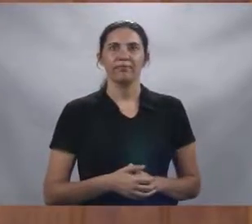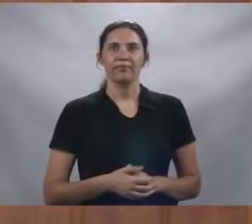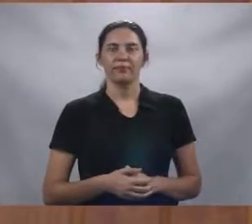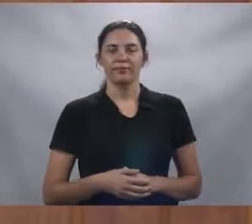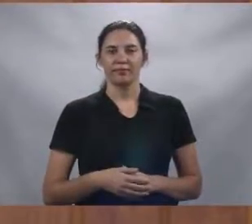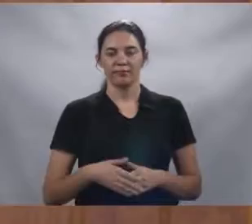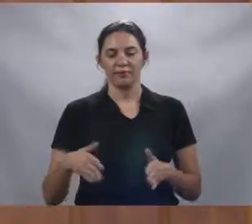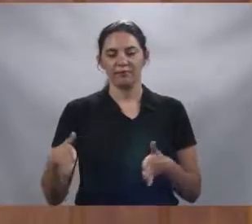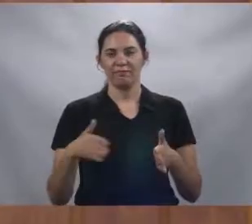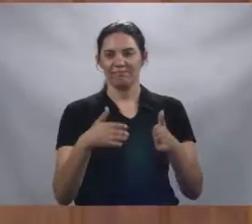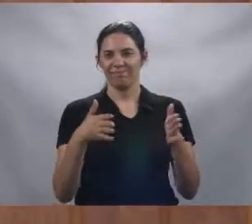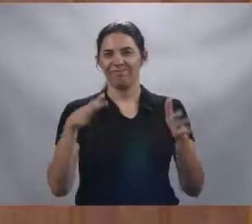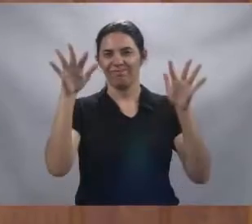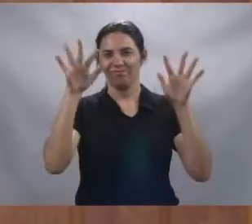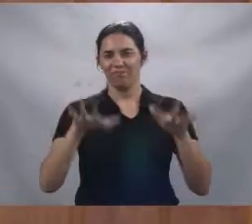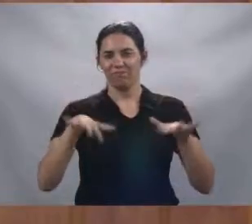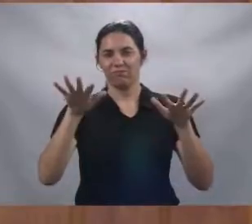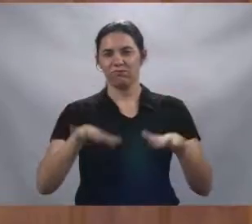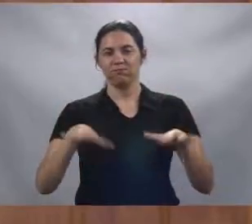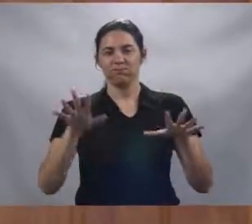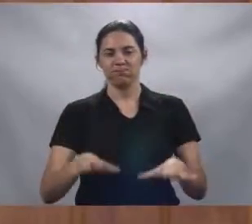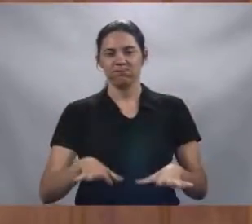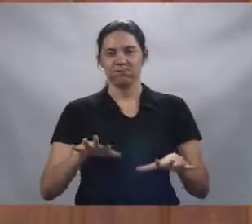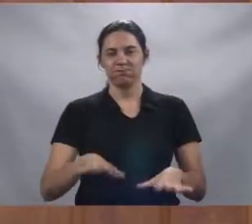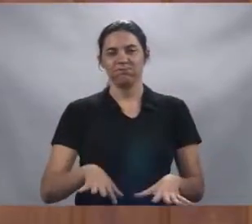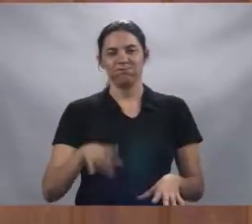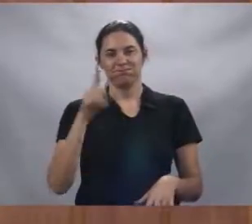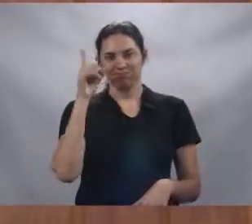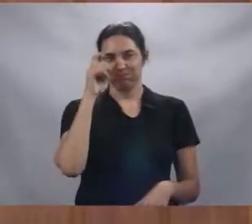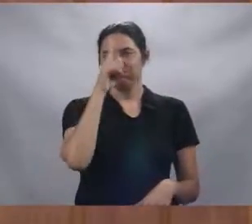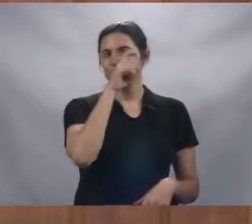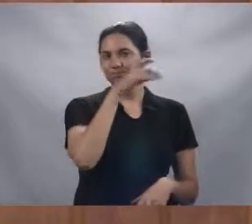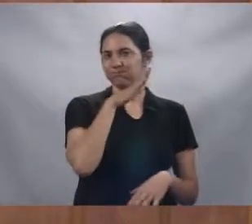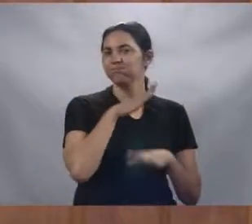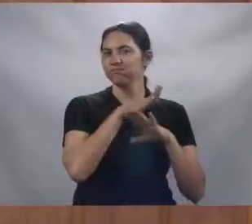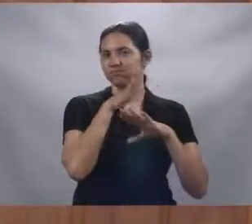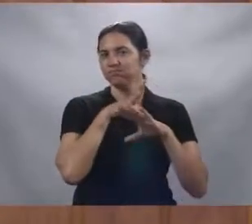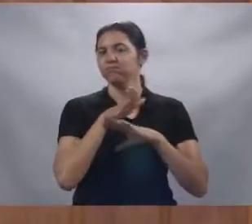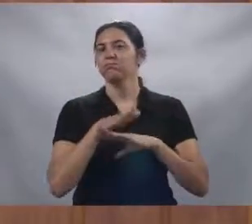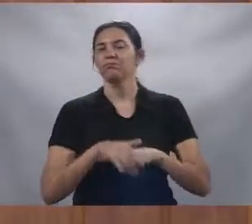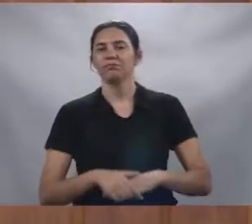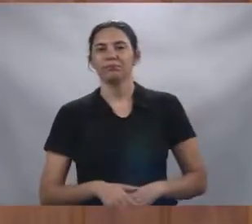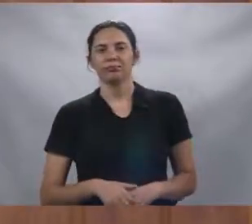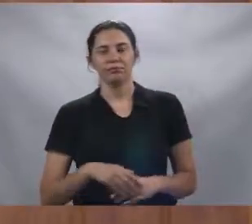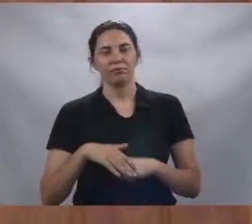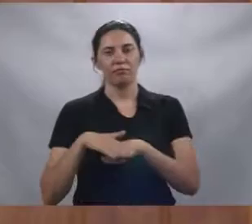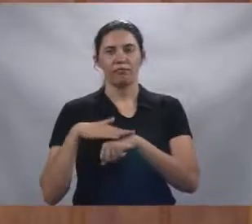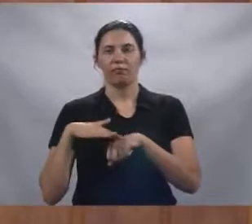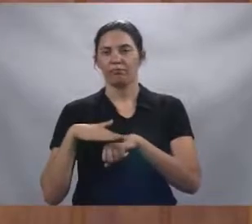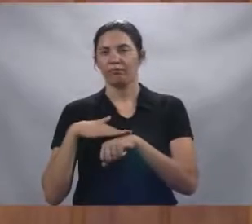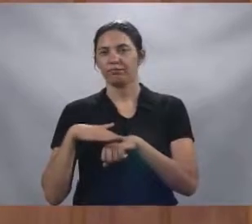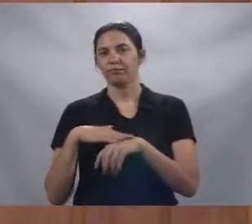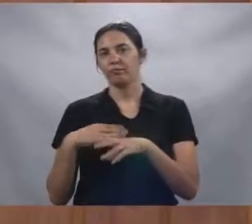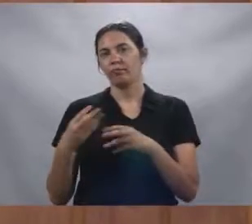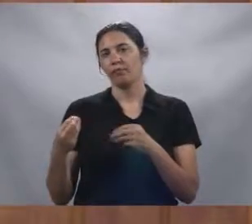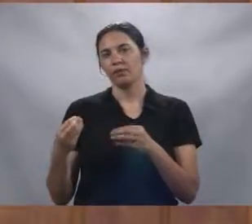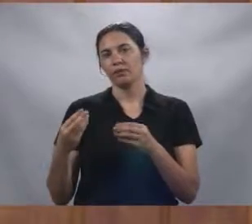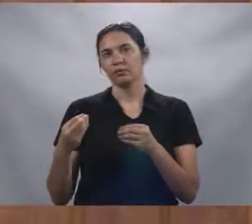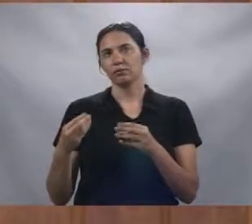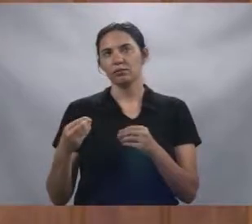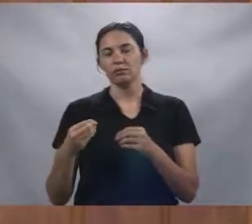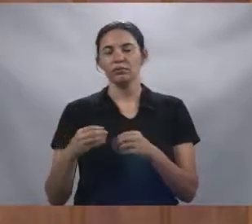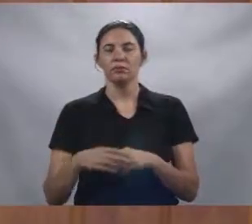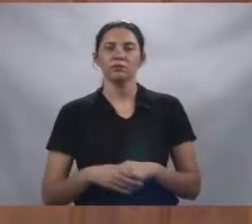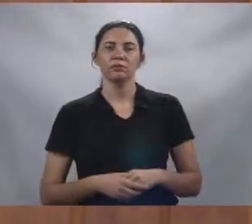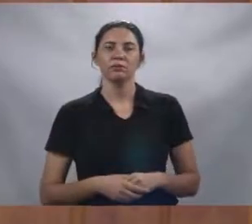estrada quando chove, está muito difícil o acesso lá. Estivemos conversando com bastante, com o